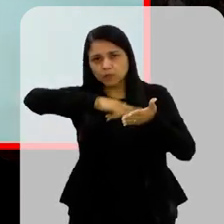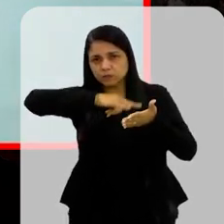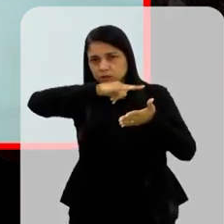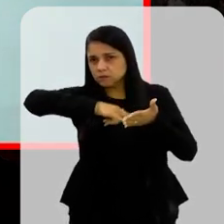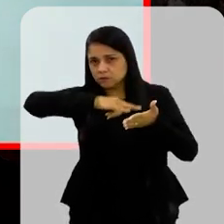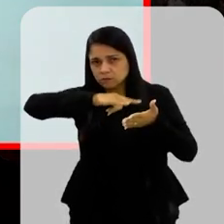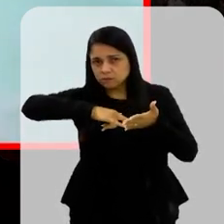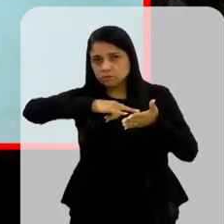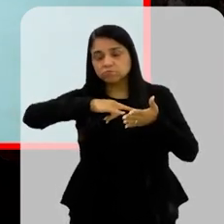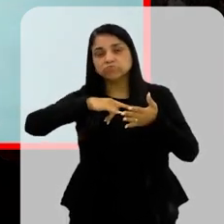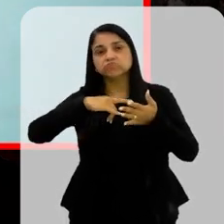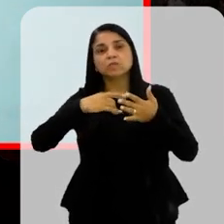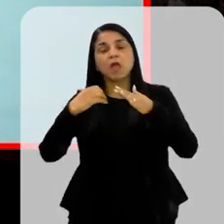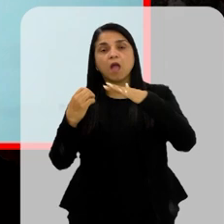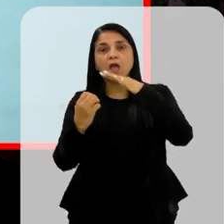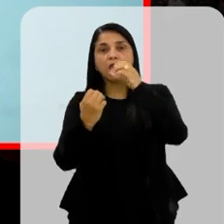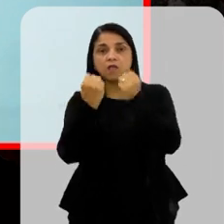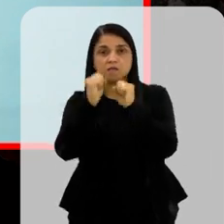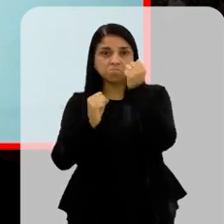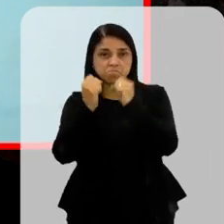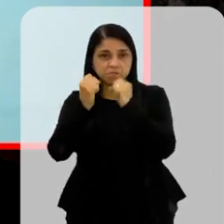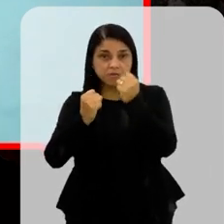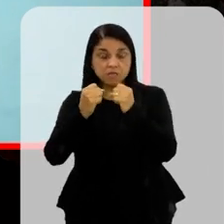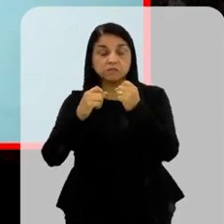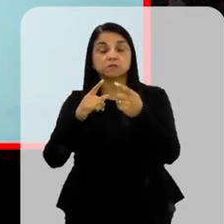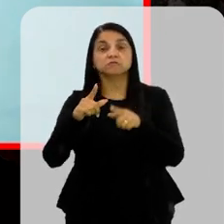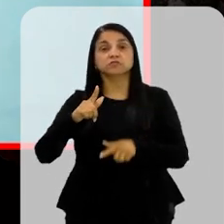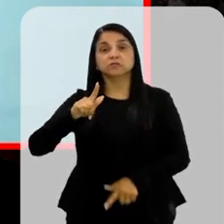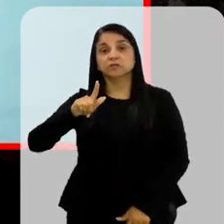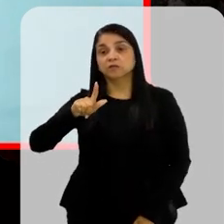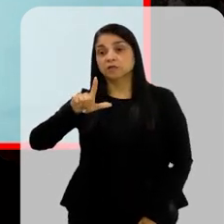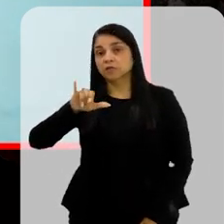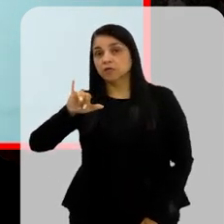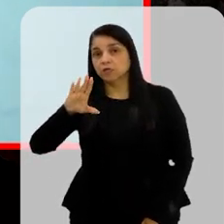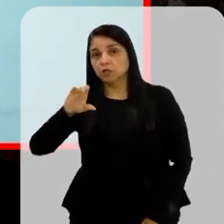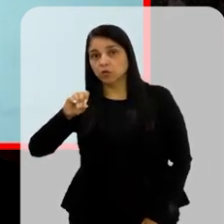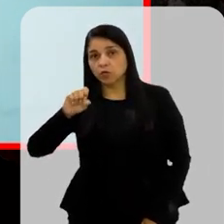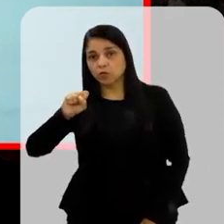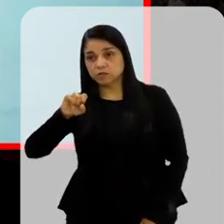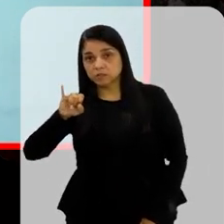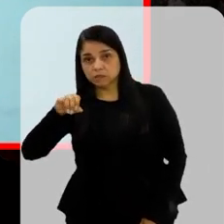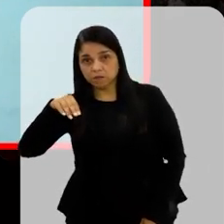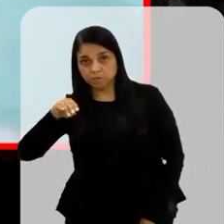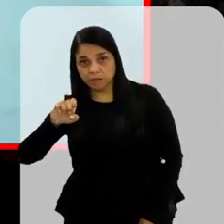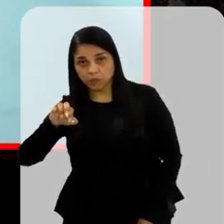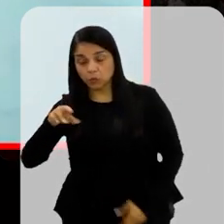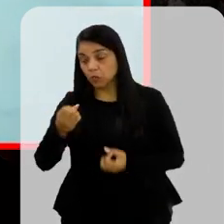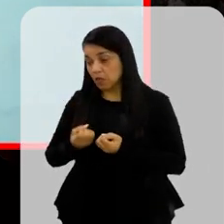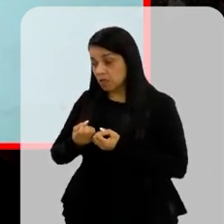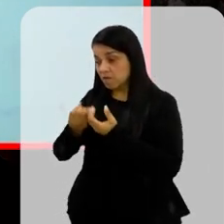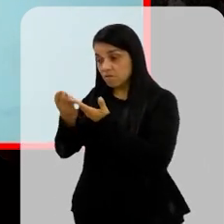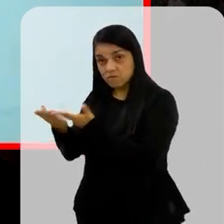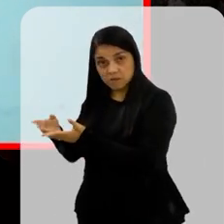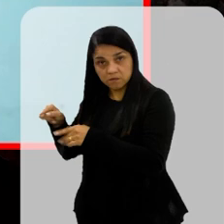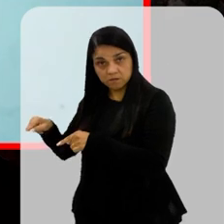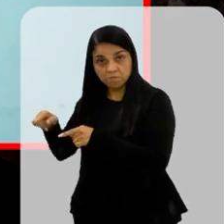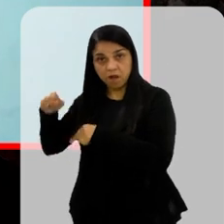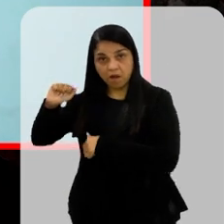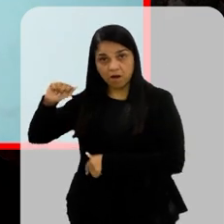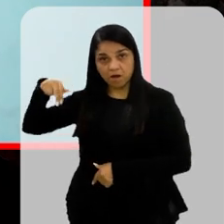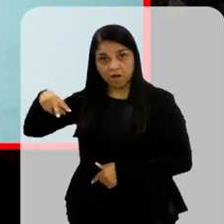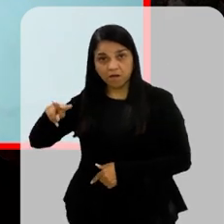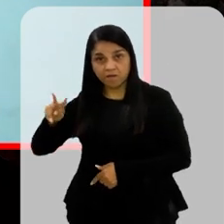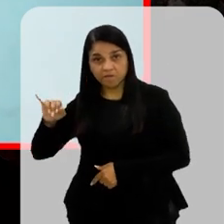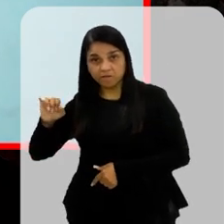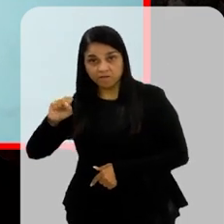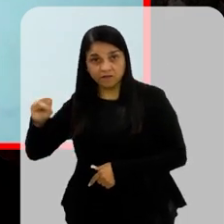Que essa empresa Que o fabricante De glicosímetros Precisa enviar Para a Anvisa Essa empresa Envia para a Anvisa E a Anvisa